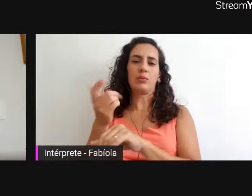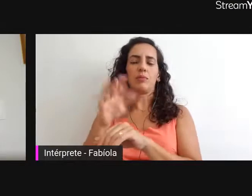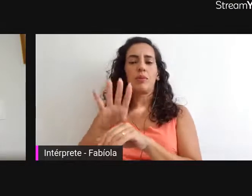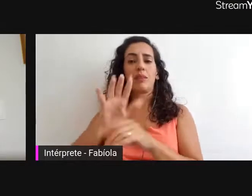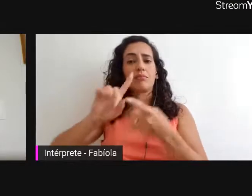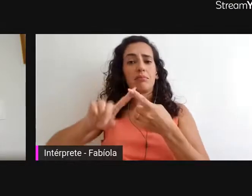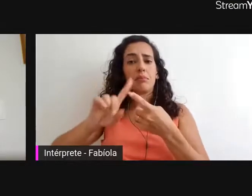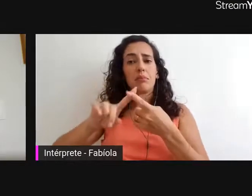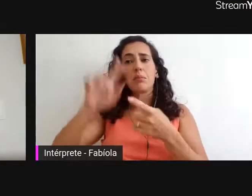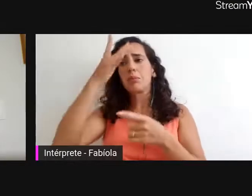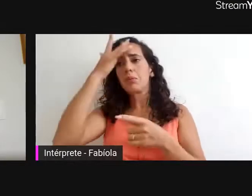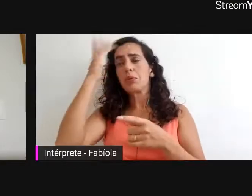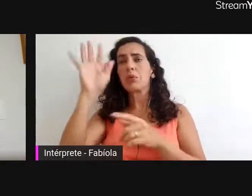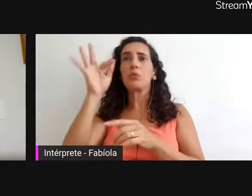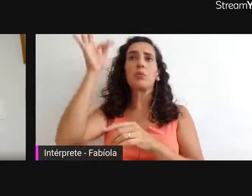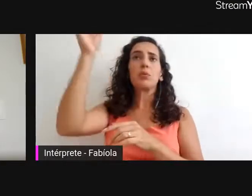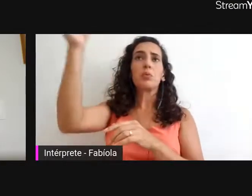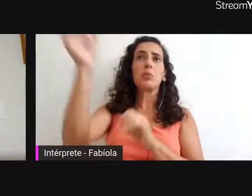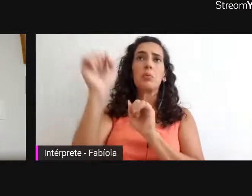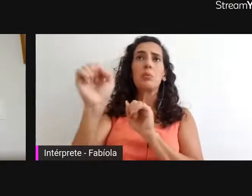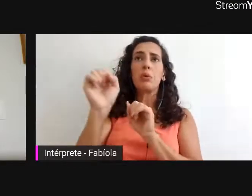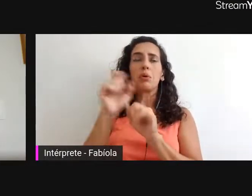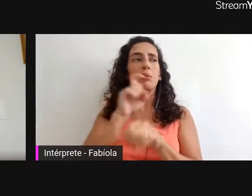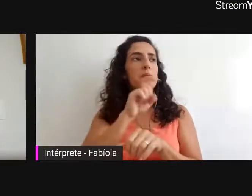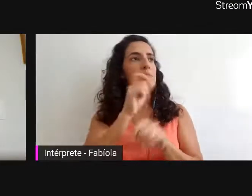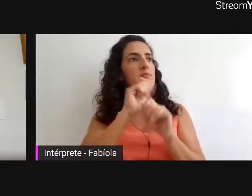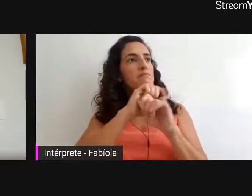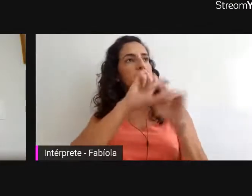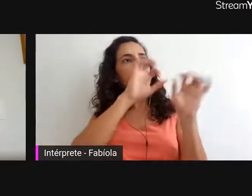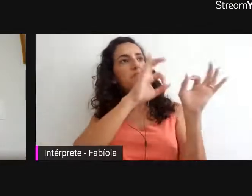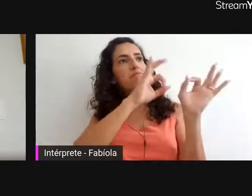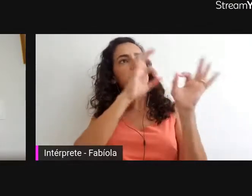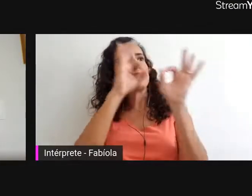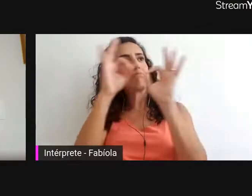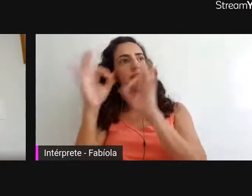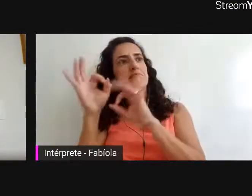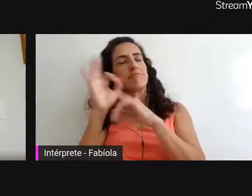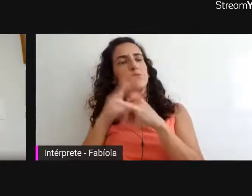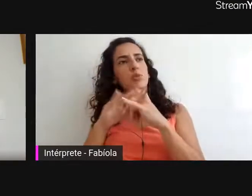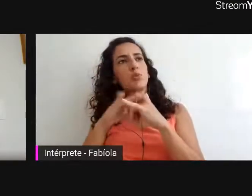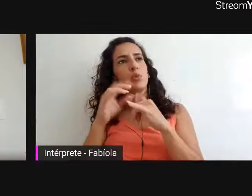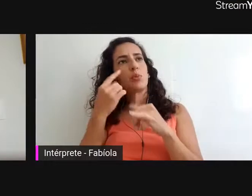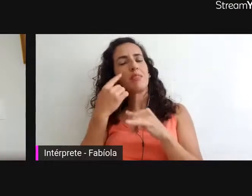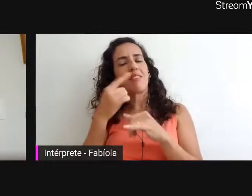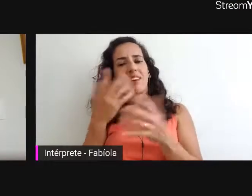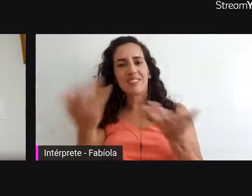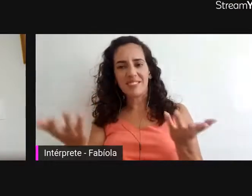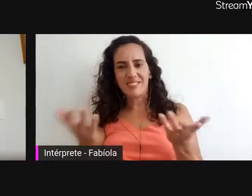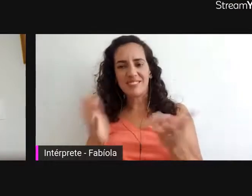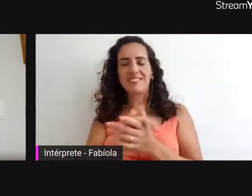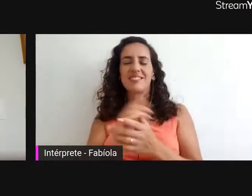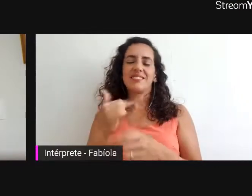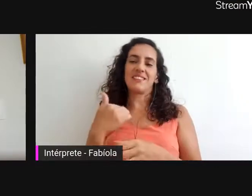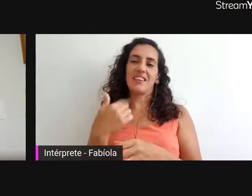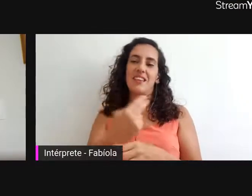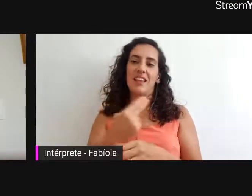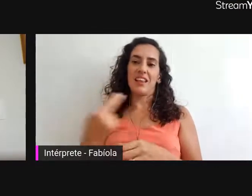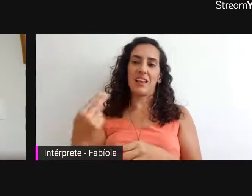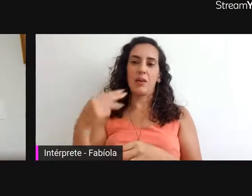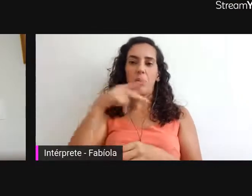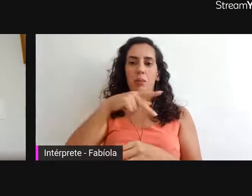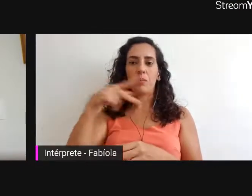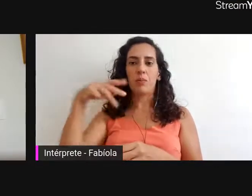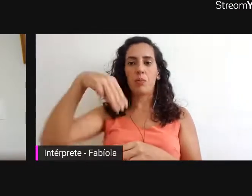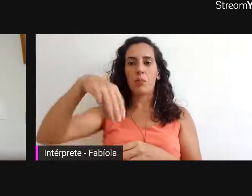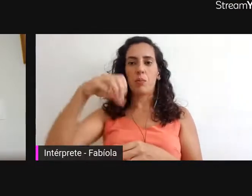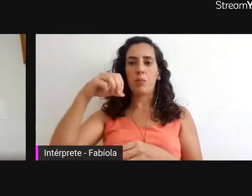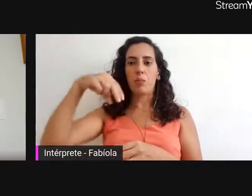futuramente, por meio do acesso. Eu sou professora Mônica Galotti, sou chefe do departamento,